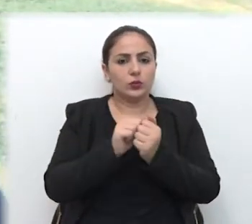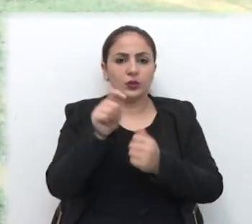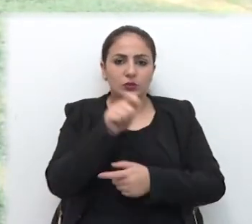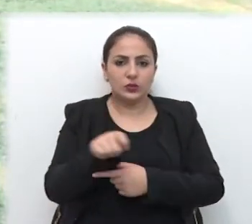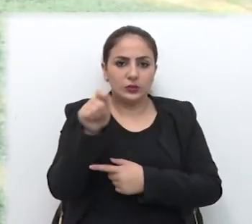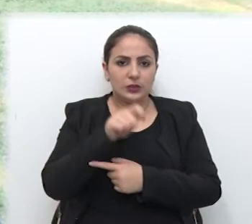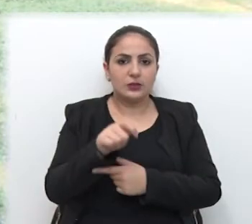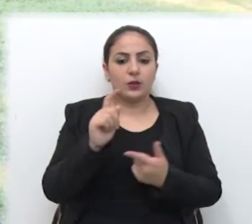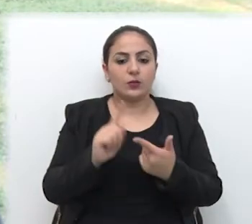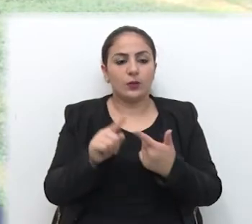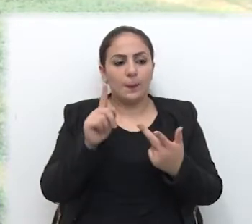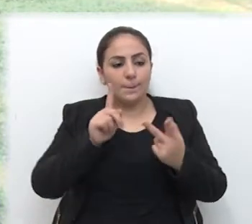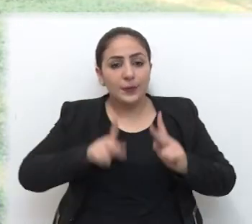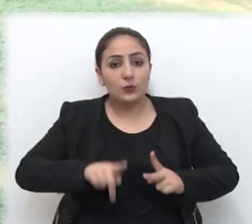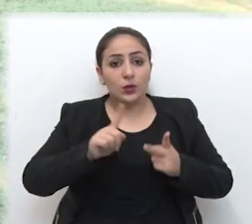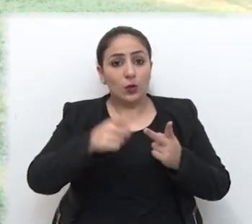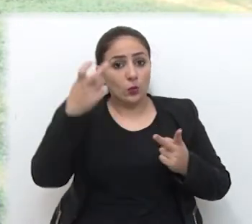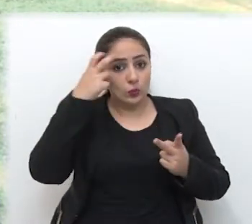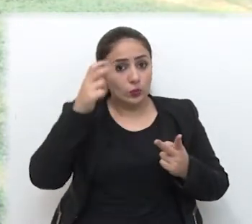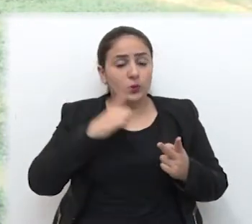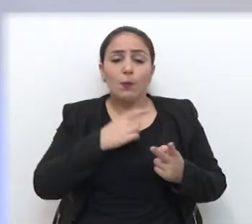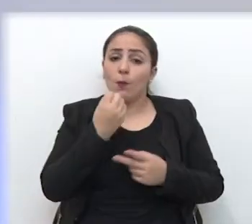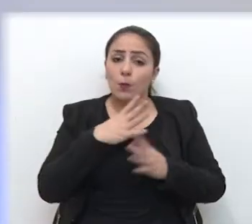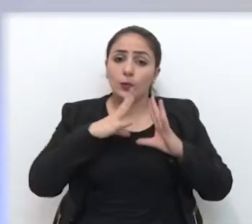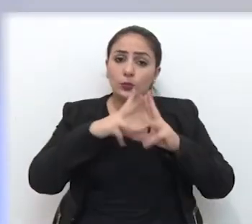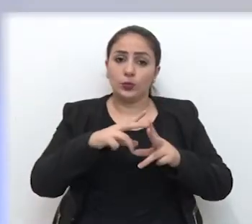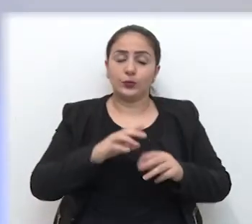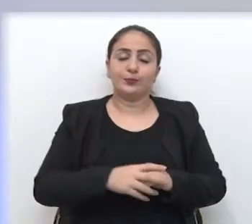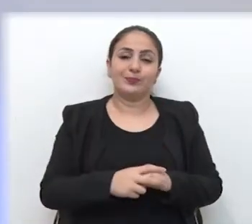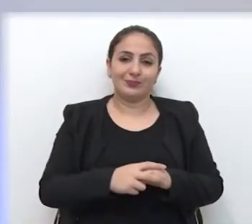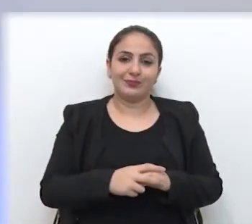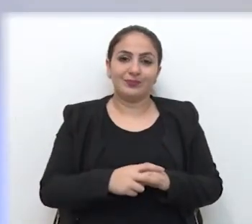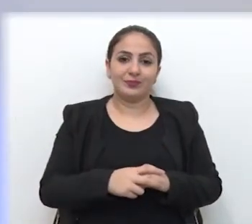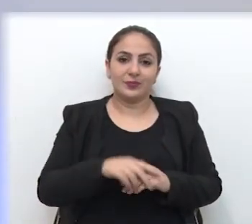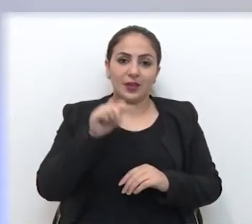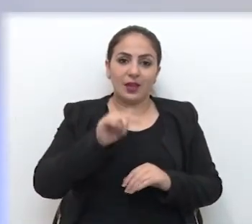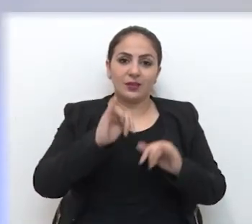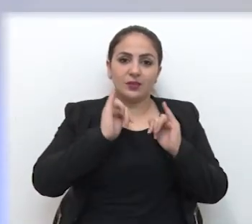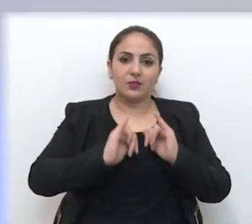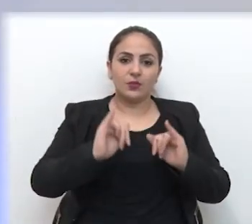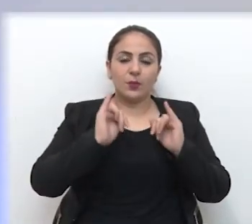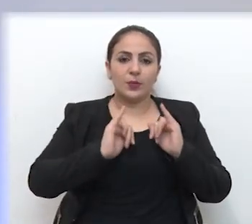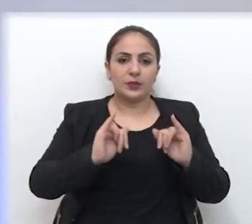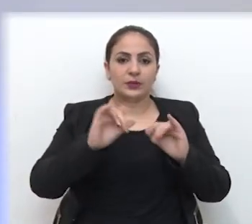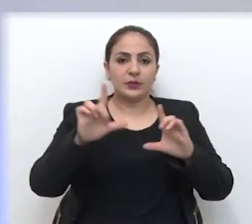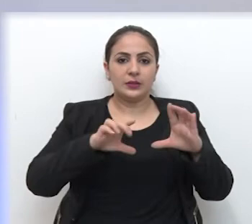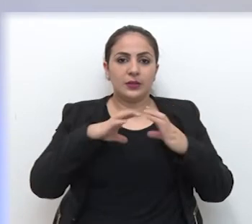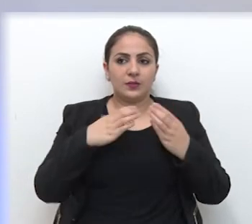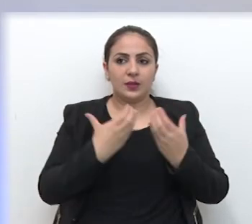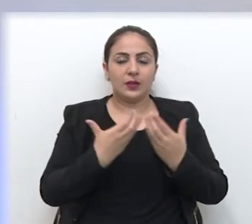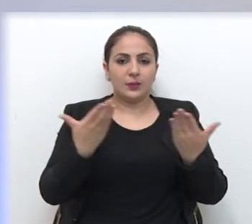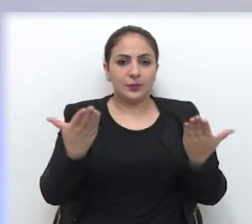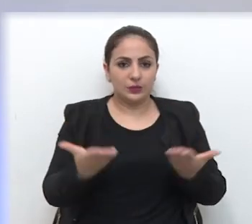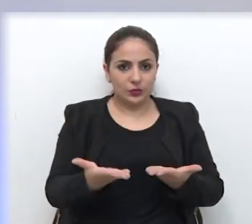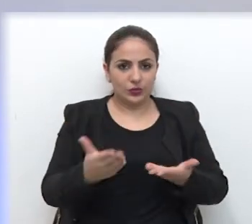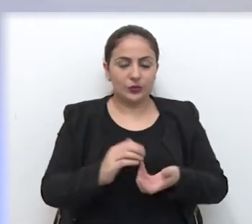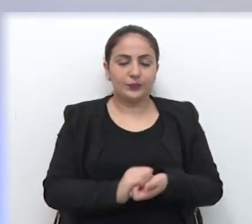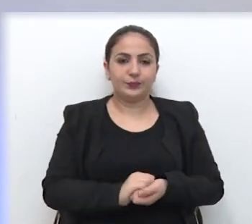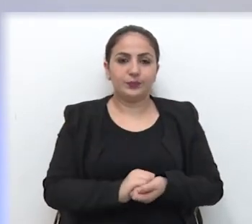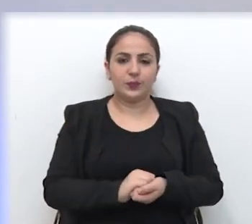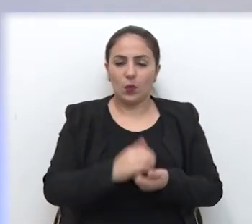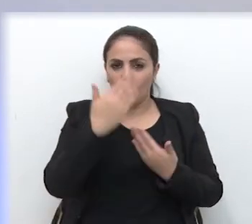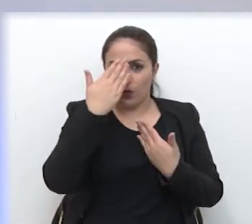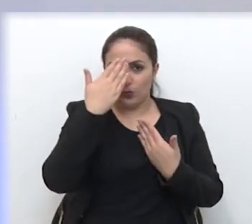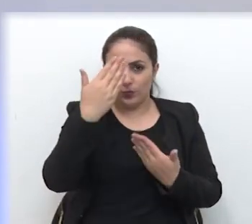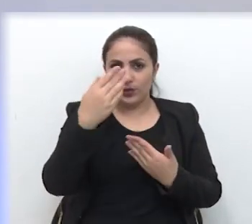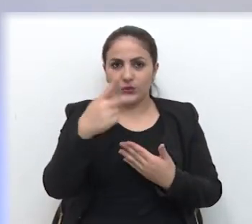cultura, para que seja bom para todos. E estas foram as informações do Jornal da Câmara de hoje. Obrigada